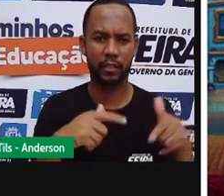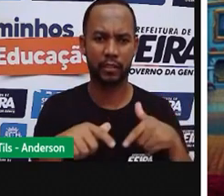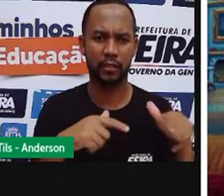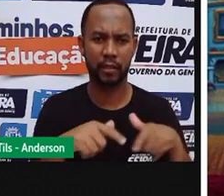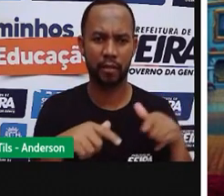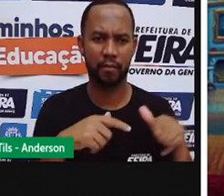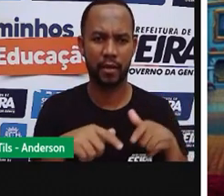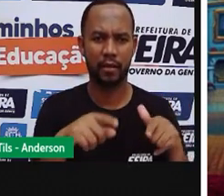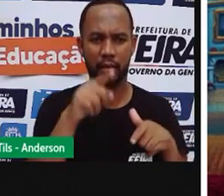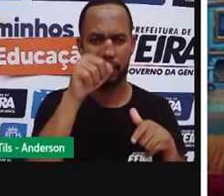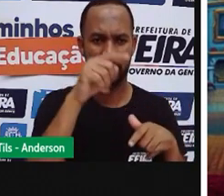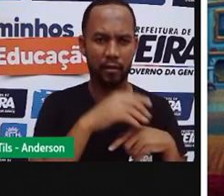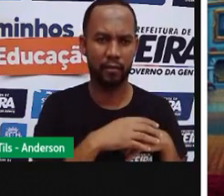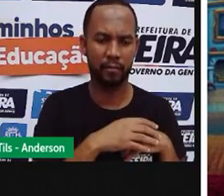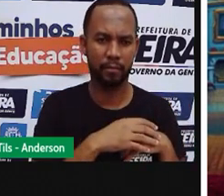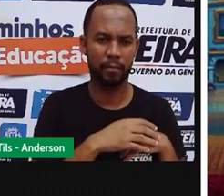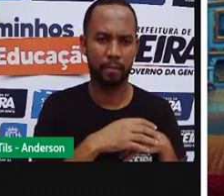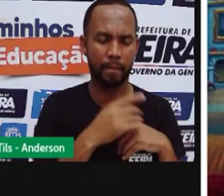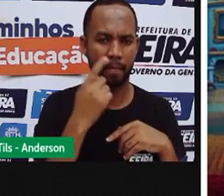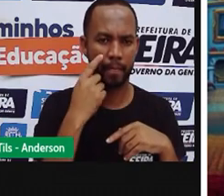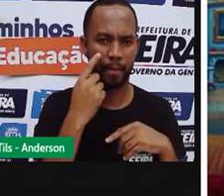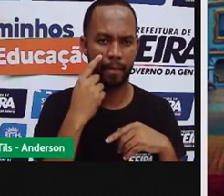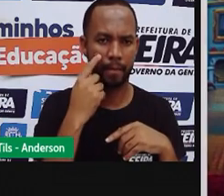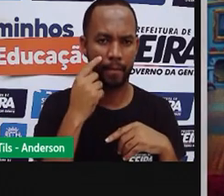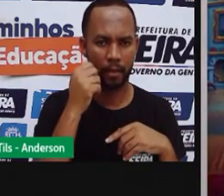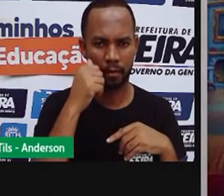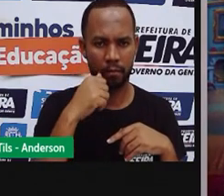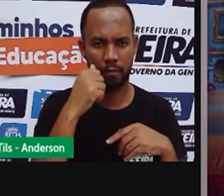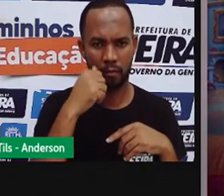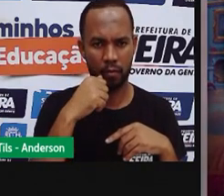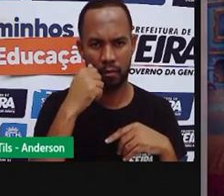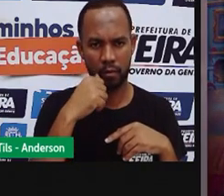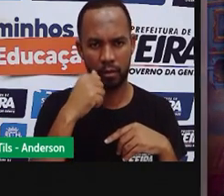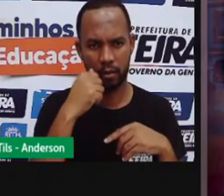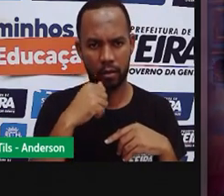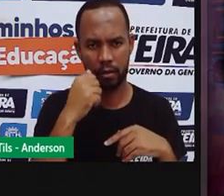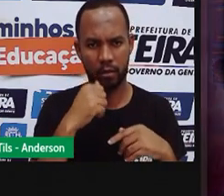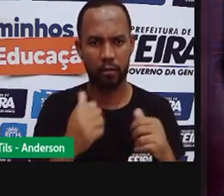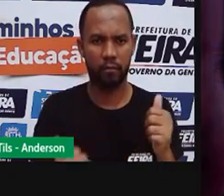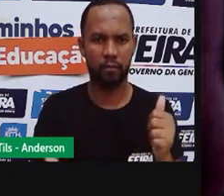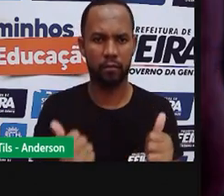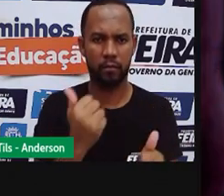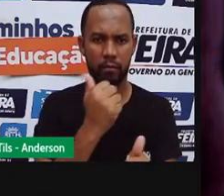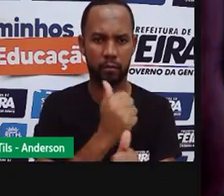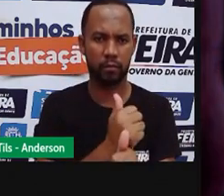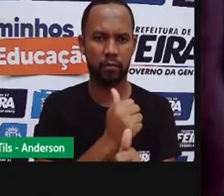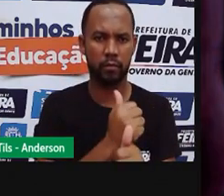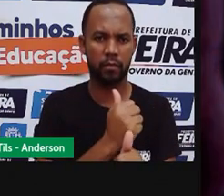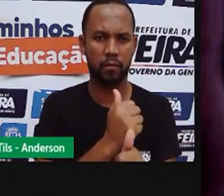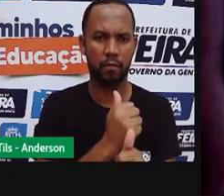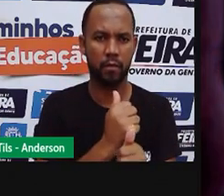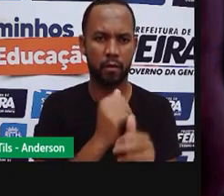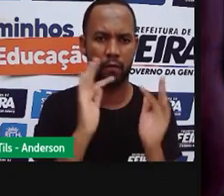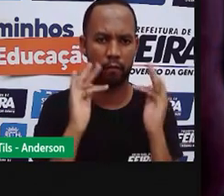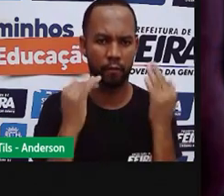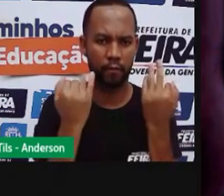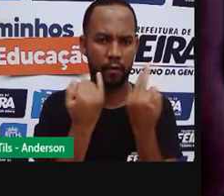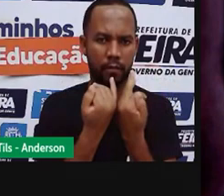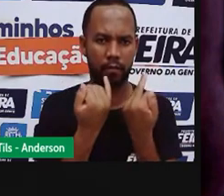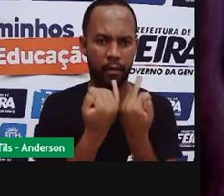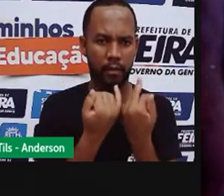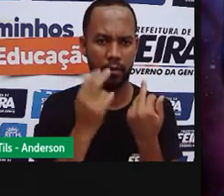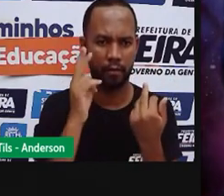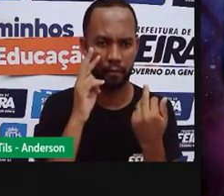lá no castelo. E a moça tomou o lugar do seu pai. E todos eles viram a